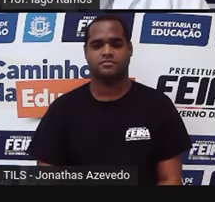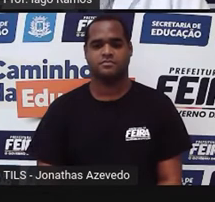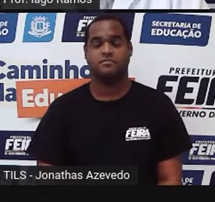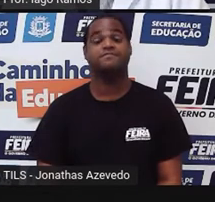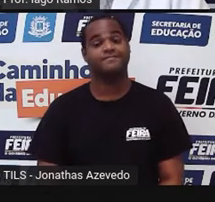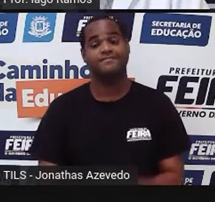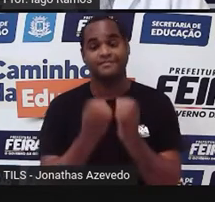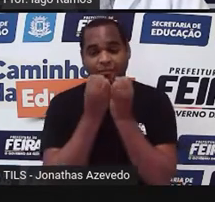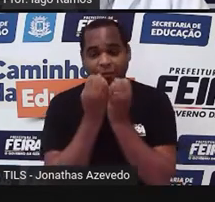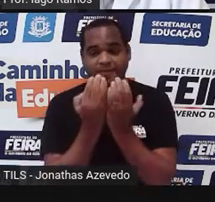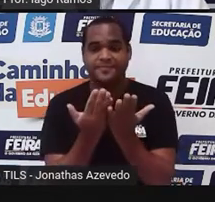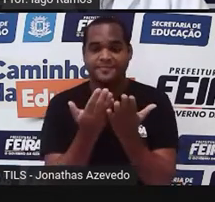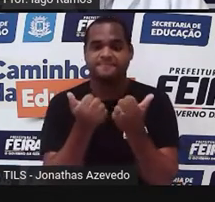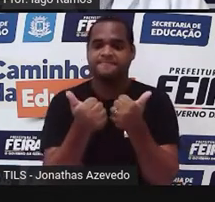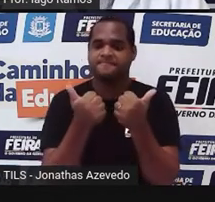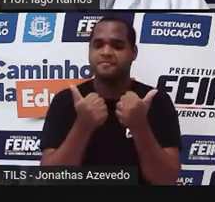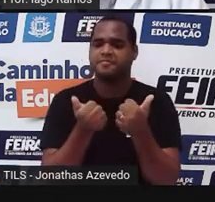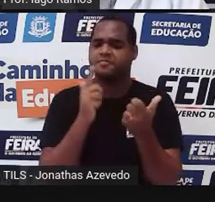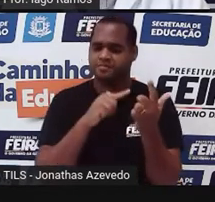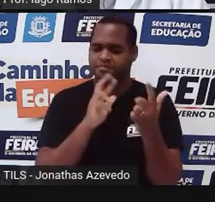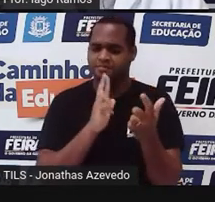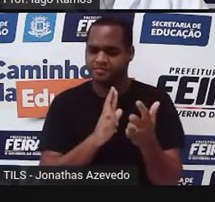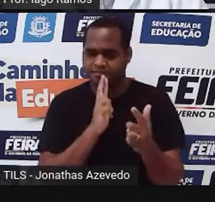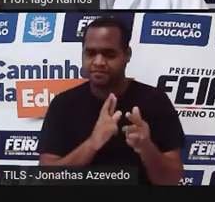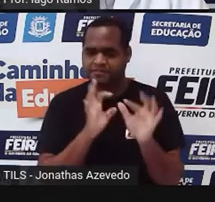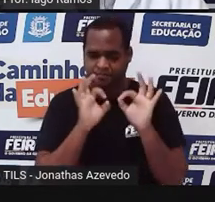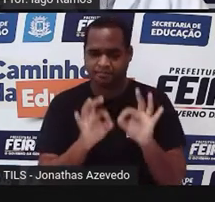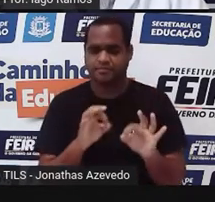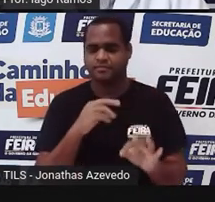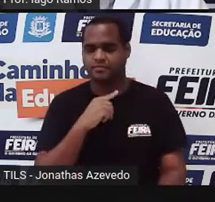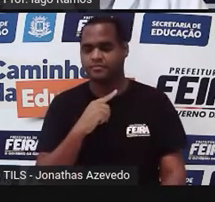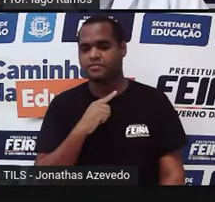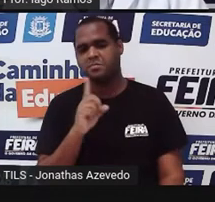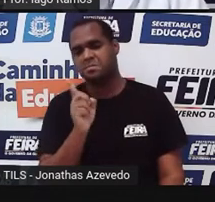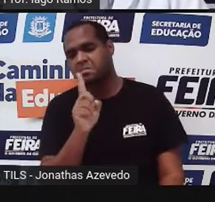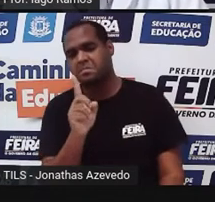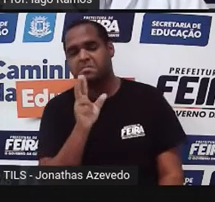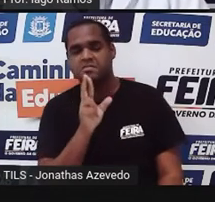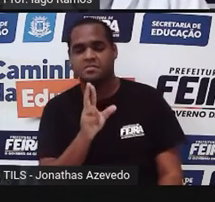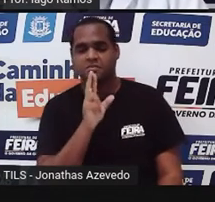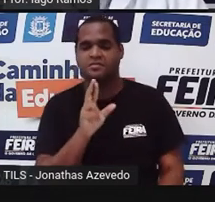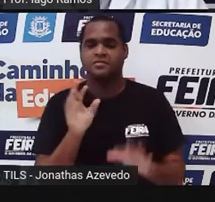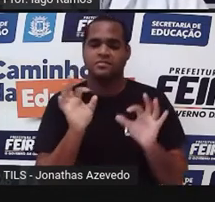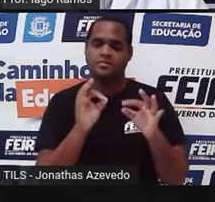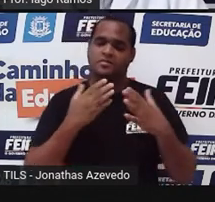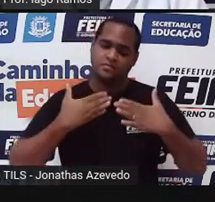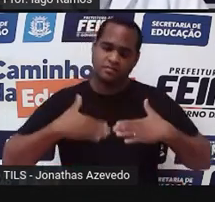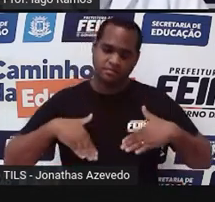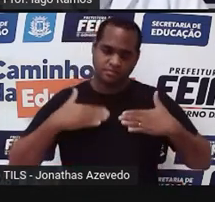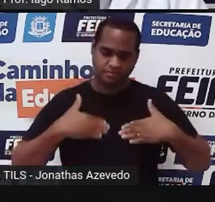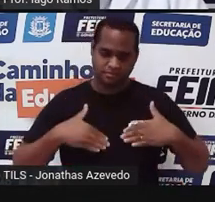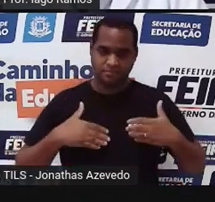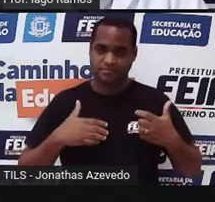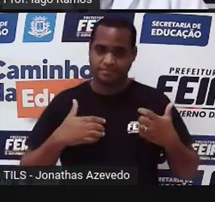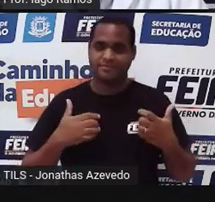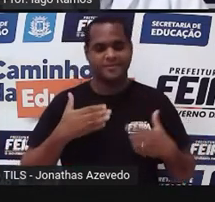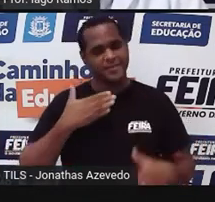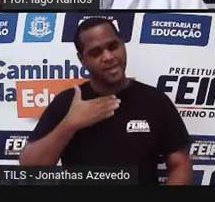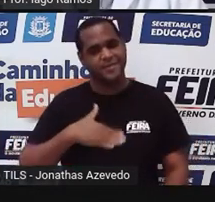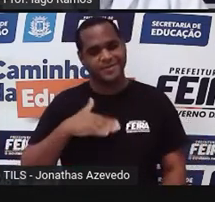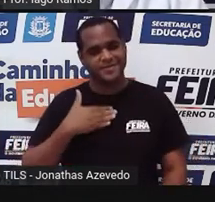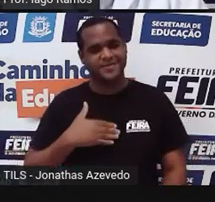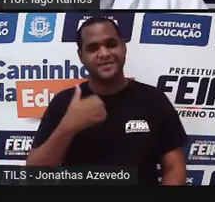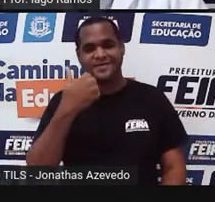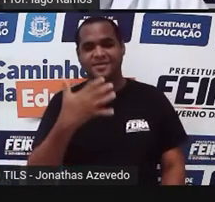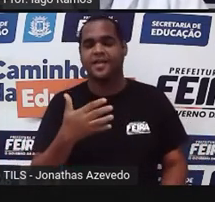Bom, prontinho. Se você já chegou a uma resposta, se você ainda não chegou, calma, né? Calma, que como eu disse,